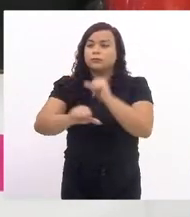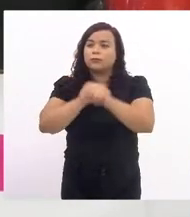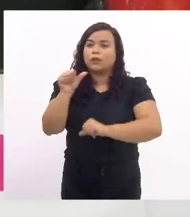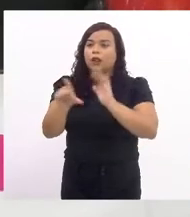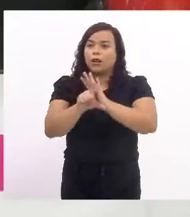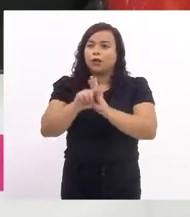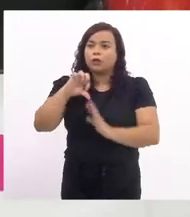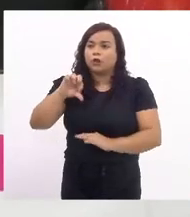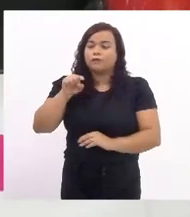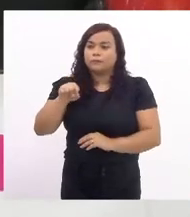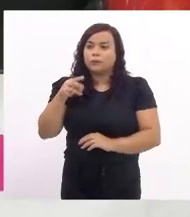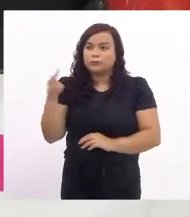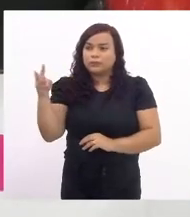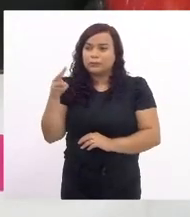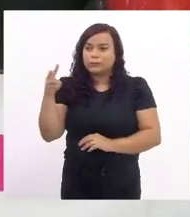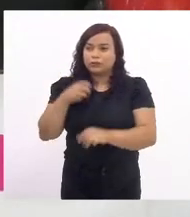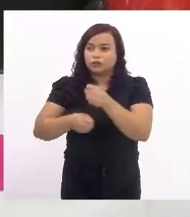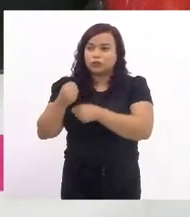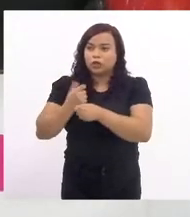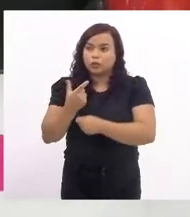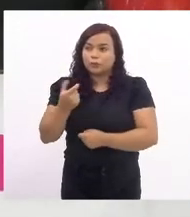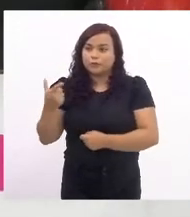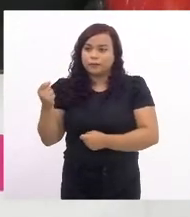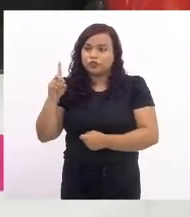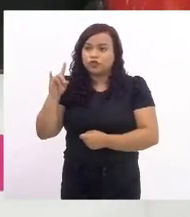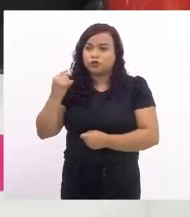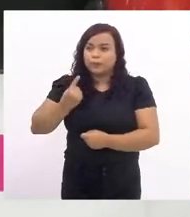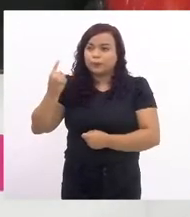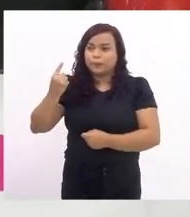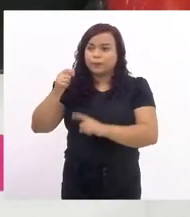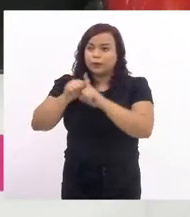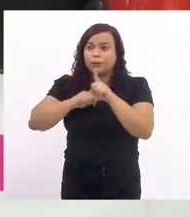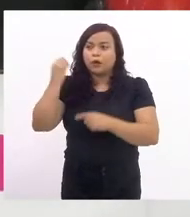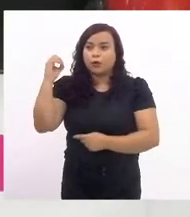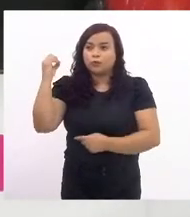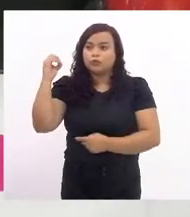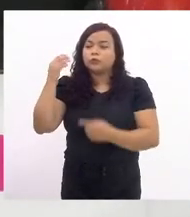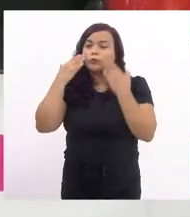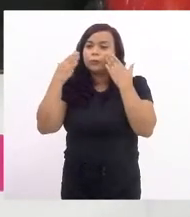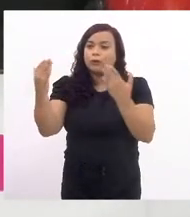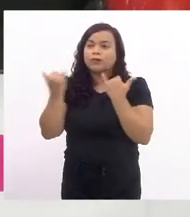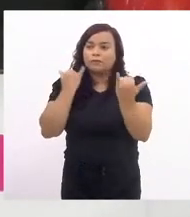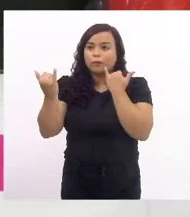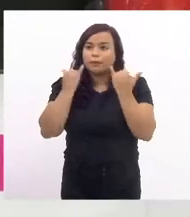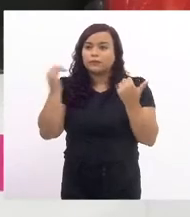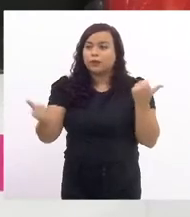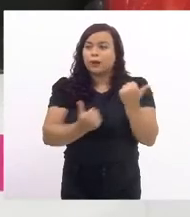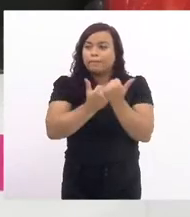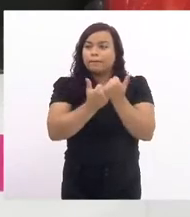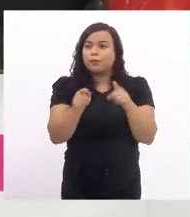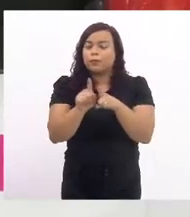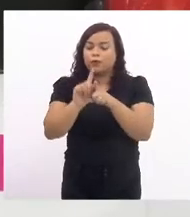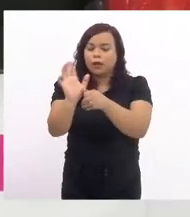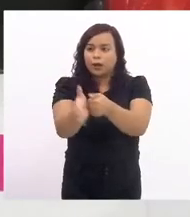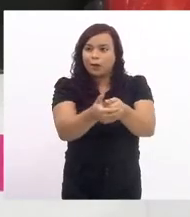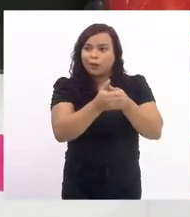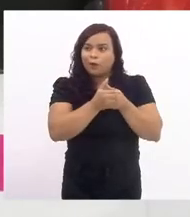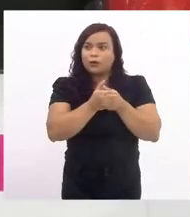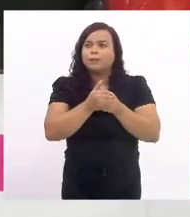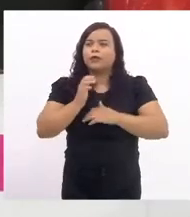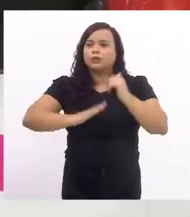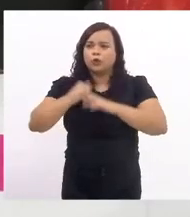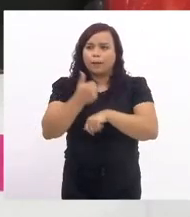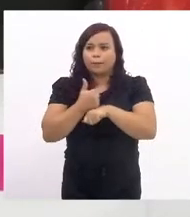de 1º de outubro de 2020, que dispõe sobre a informação, apoio e acolhimento qualificado a